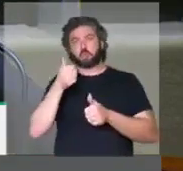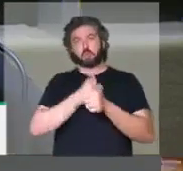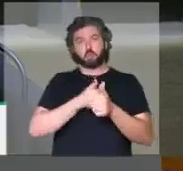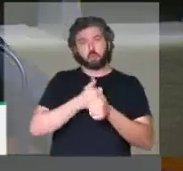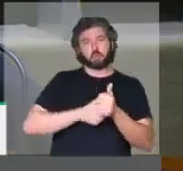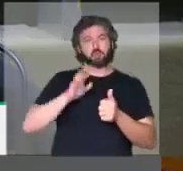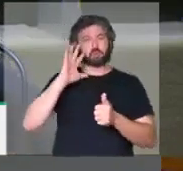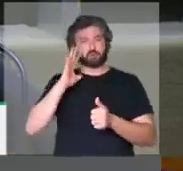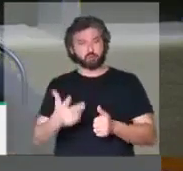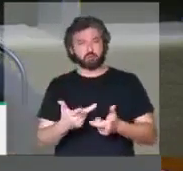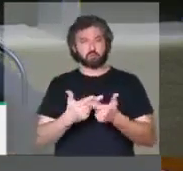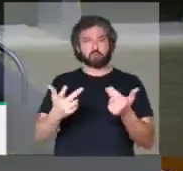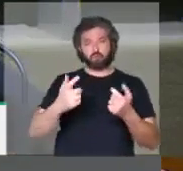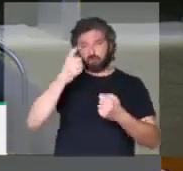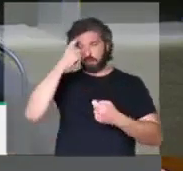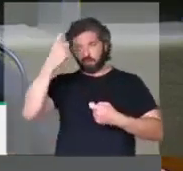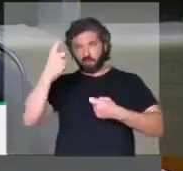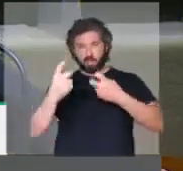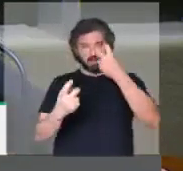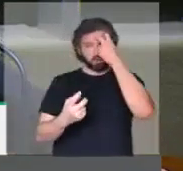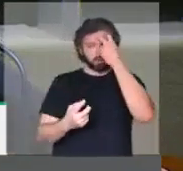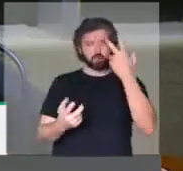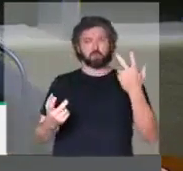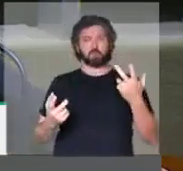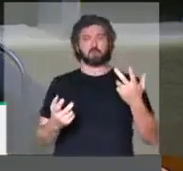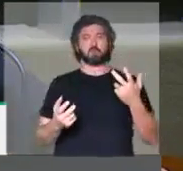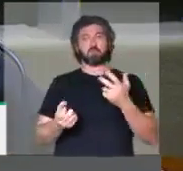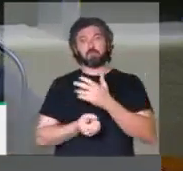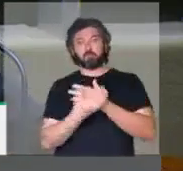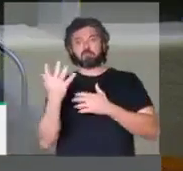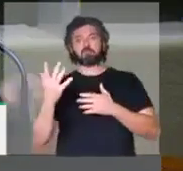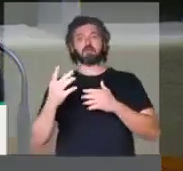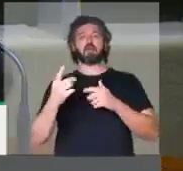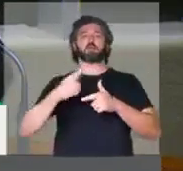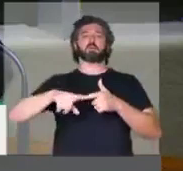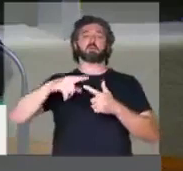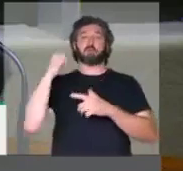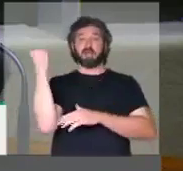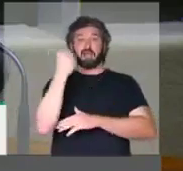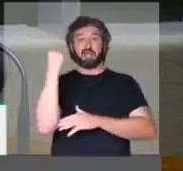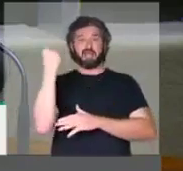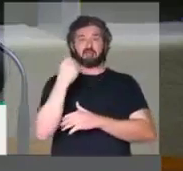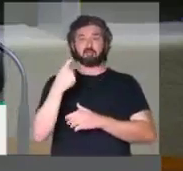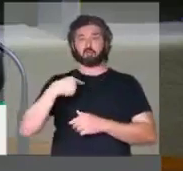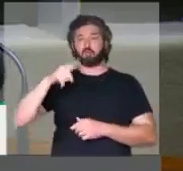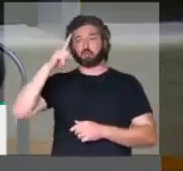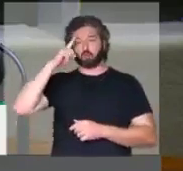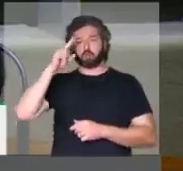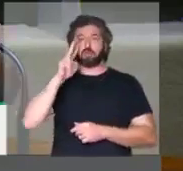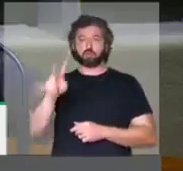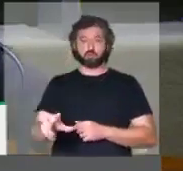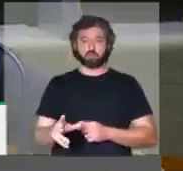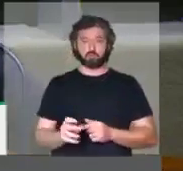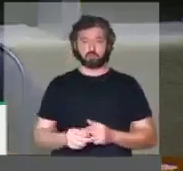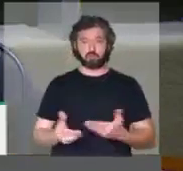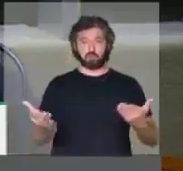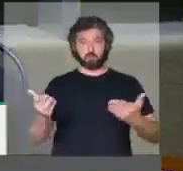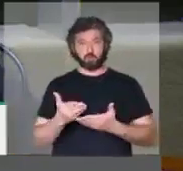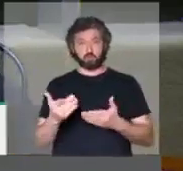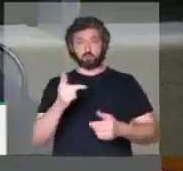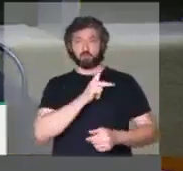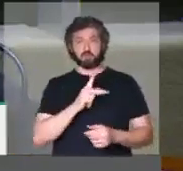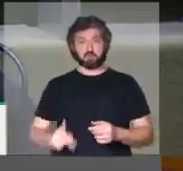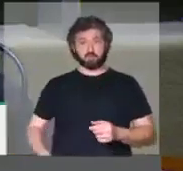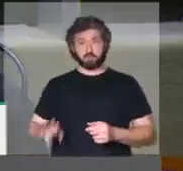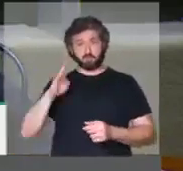de soluções criativas para vários e graves problemas que nos deparamos todos os dias. O ataque do